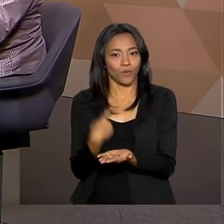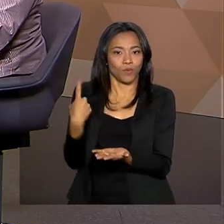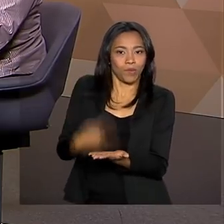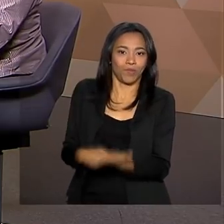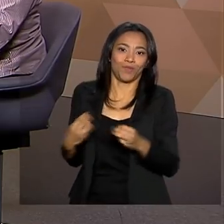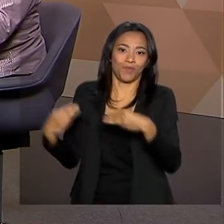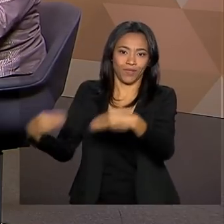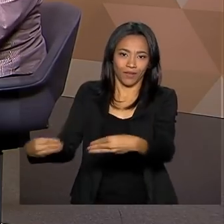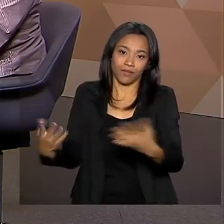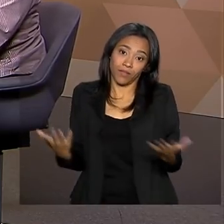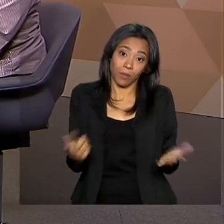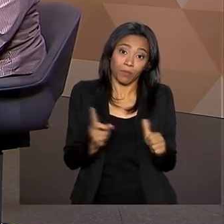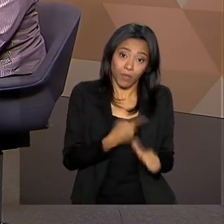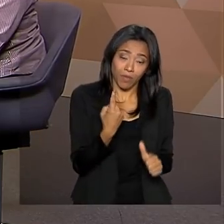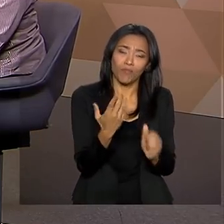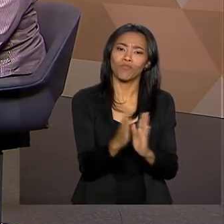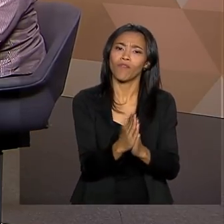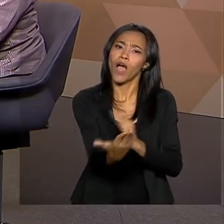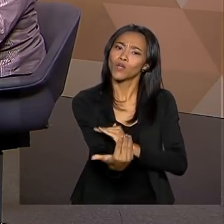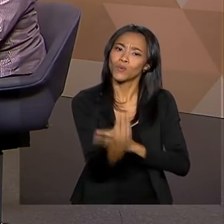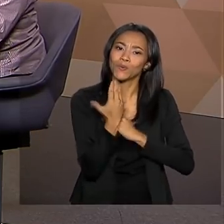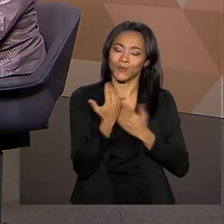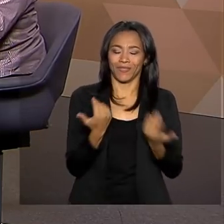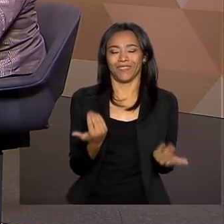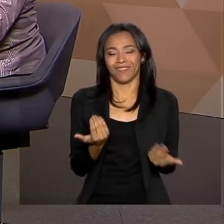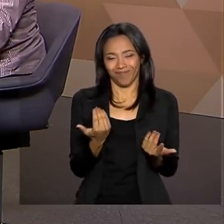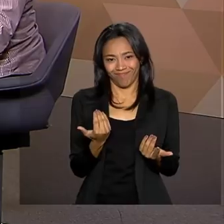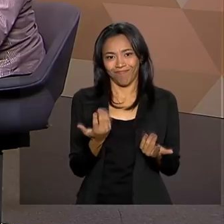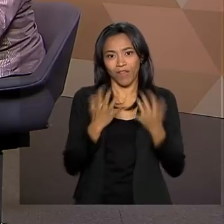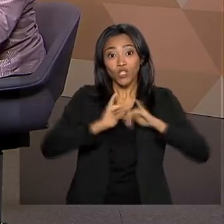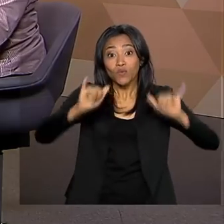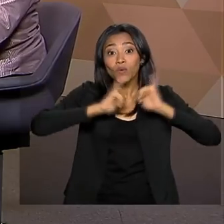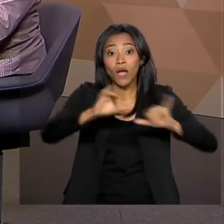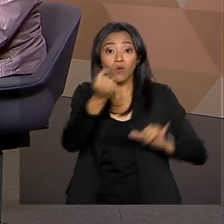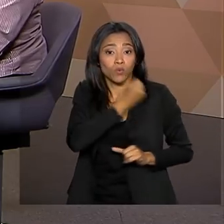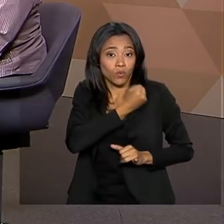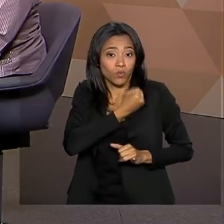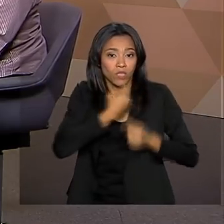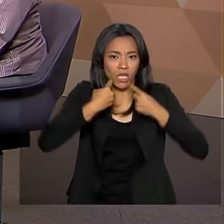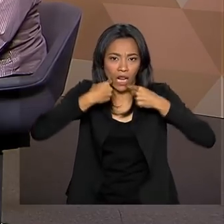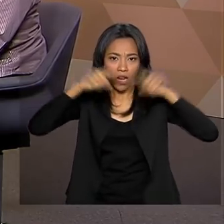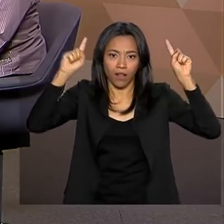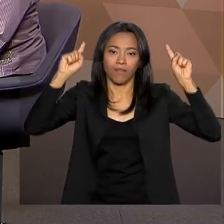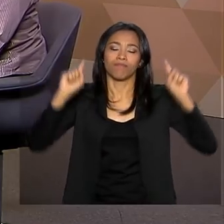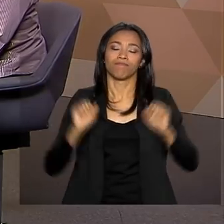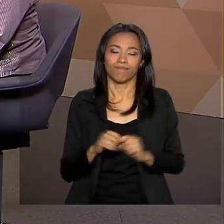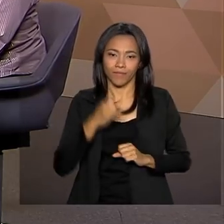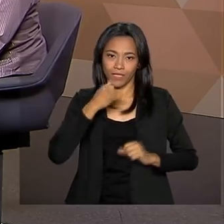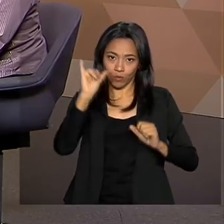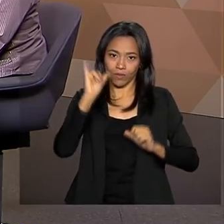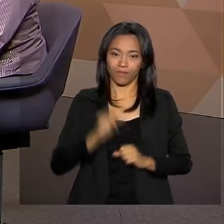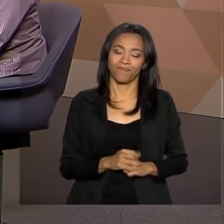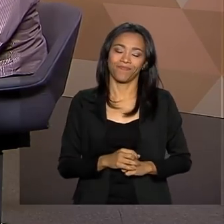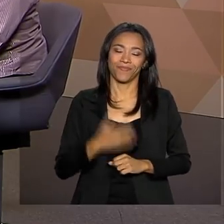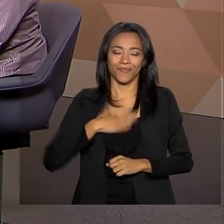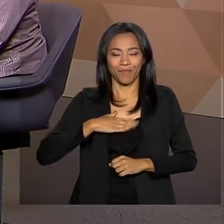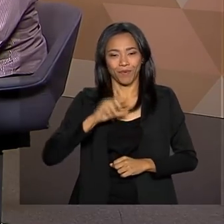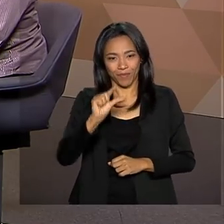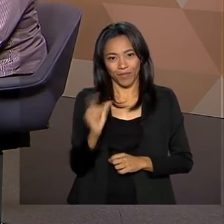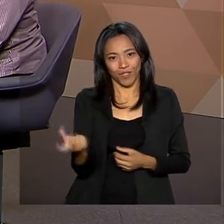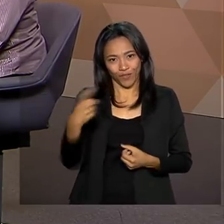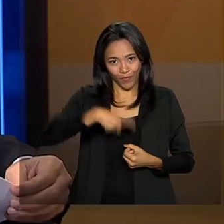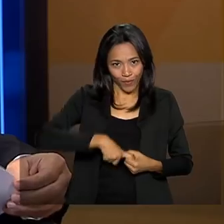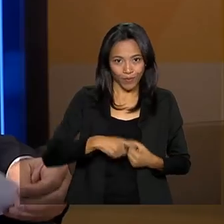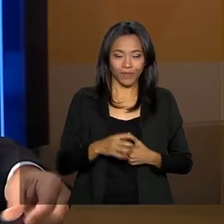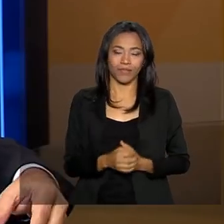Então, no primeiro momento, nos ajude divulgando os canais de denúncia. A gente já volta com essa questão